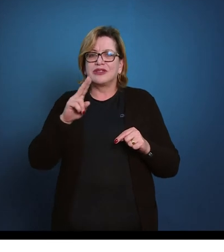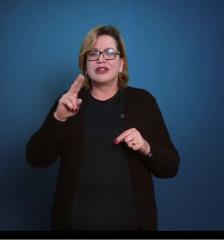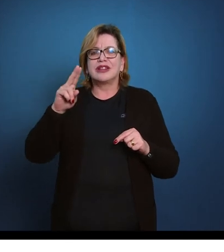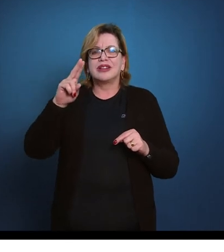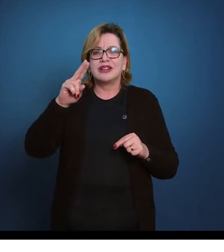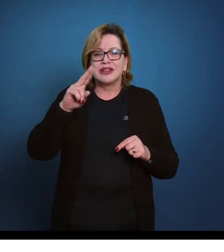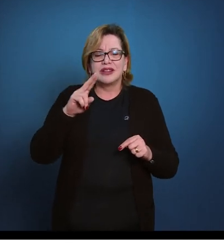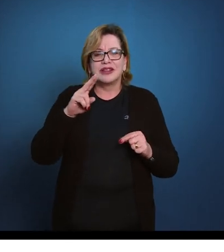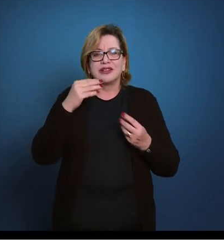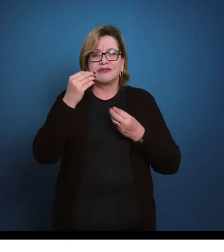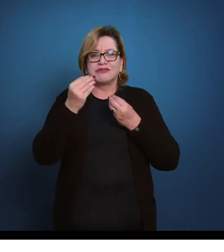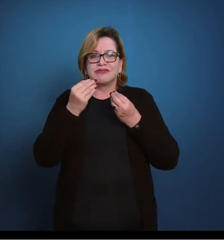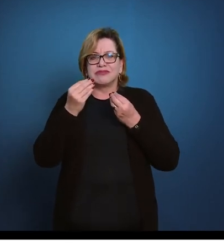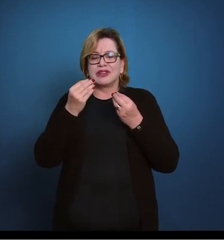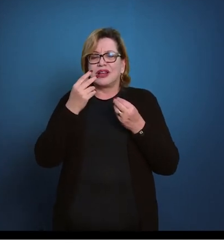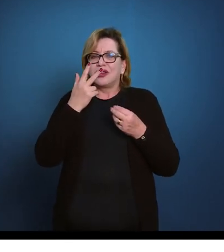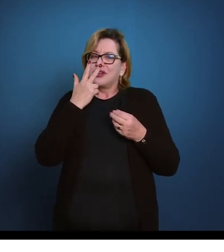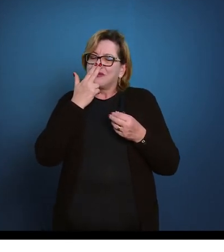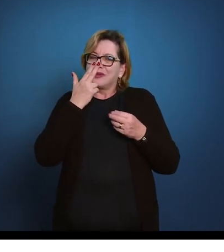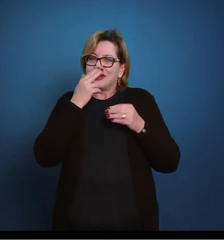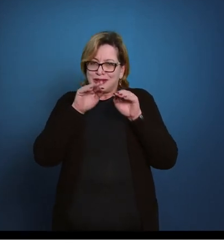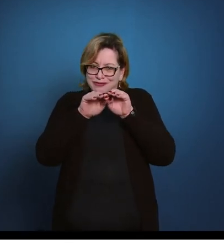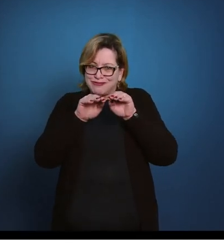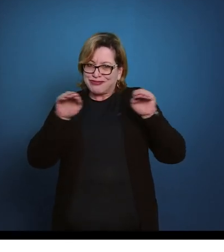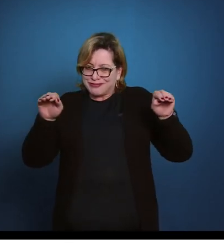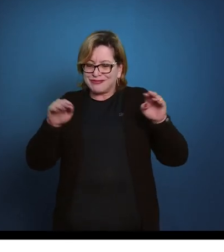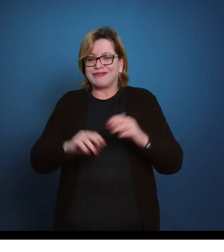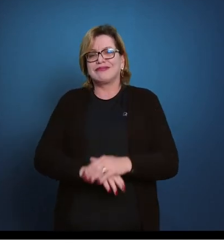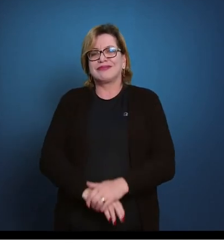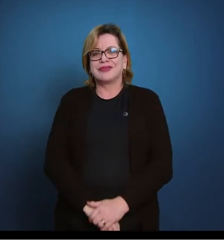que se assemelhe a isso.